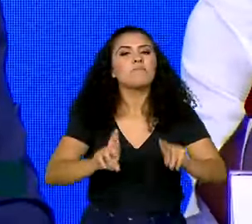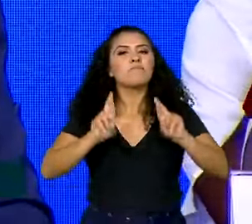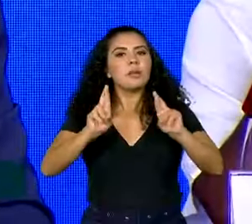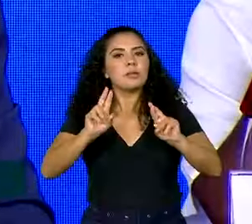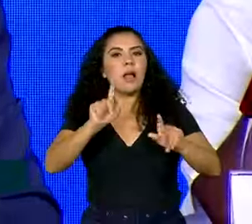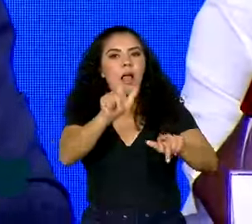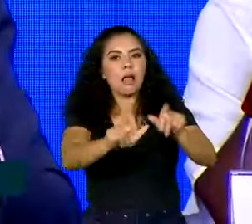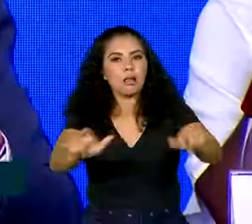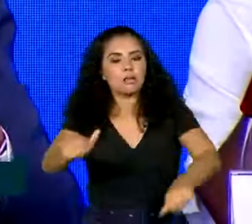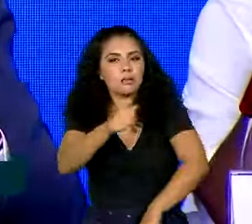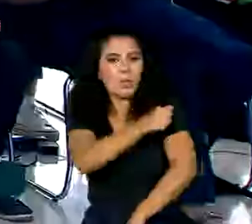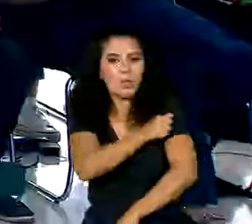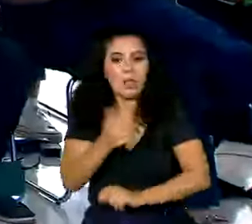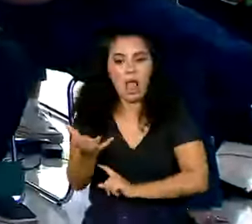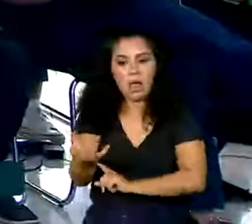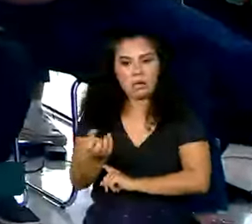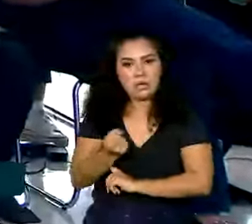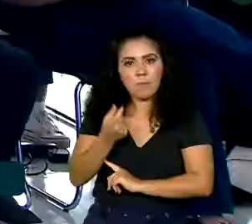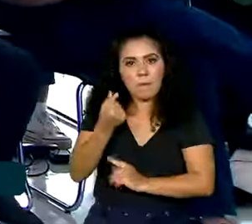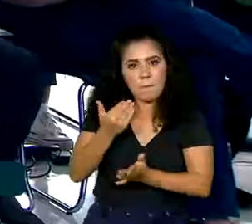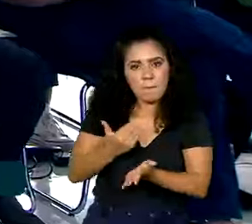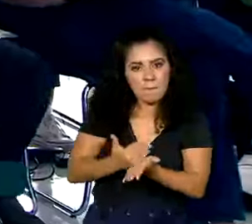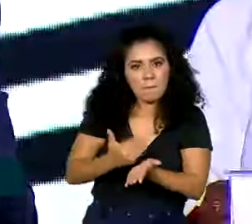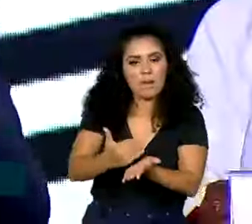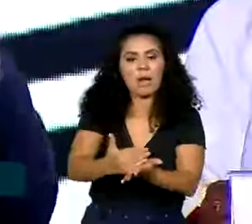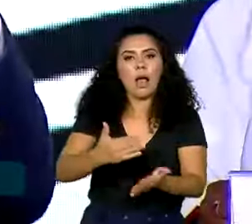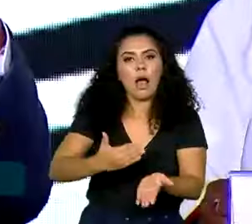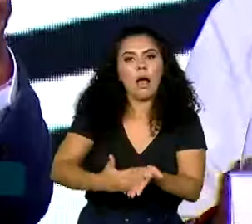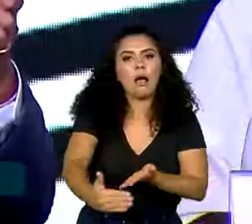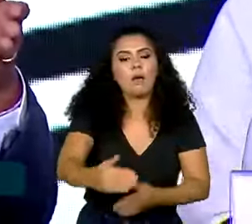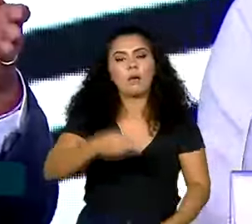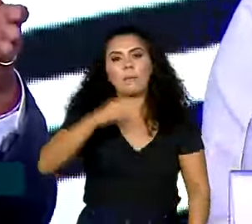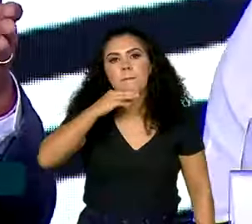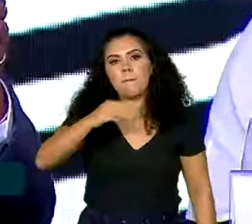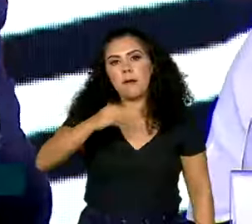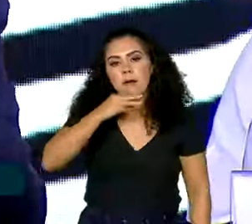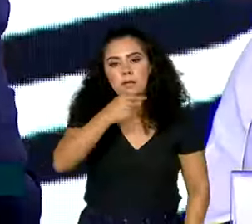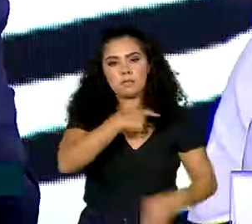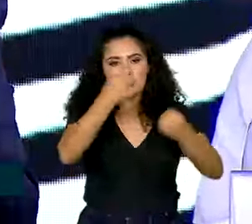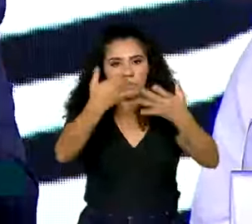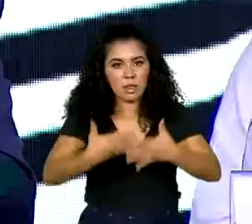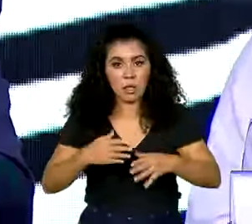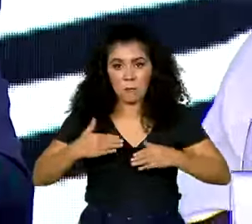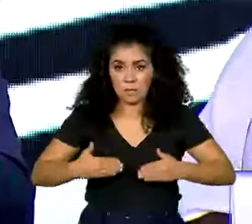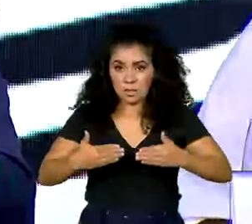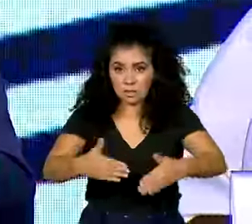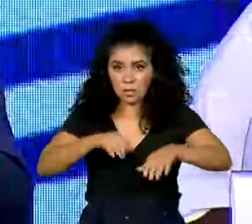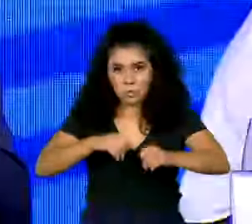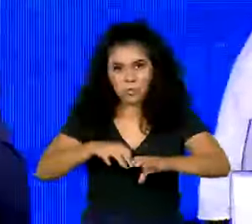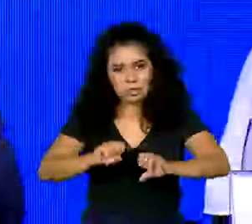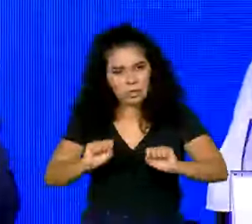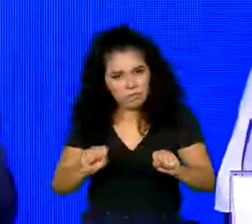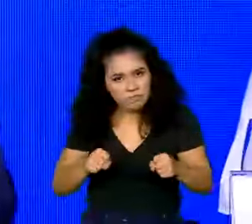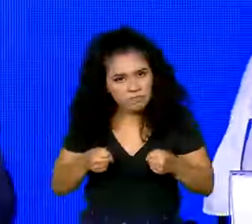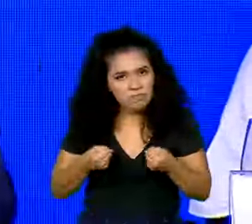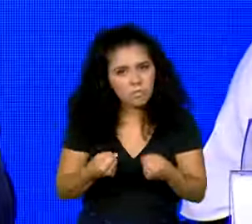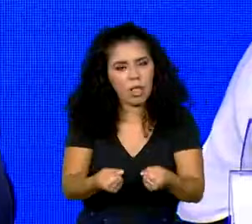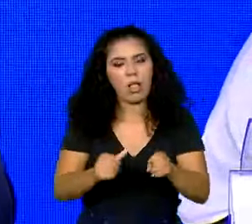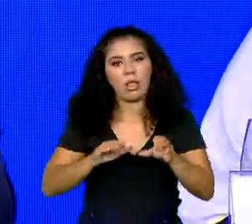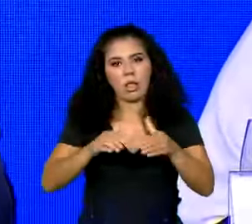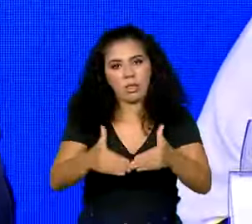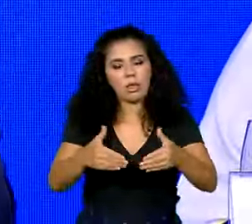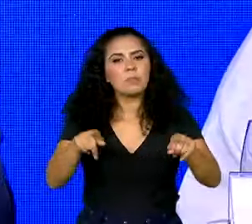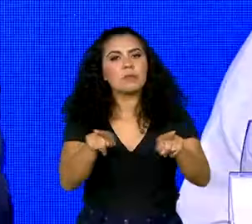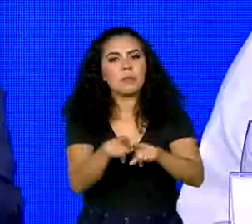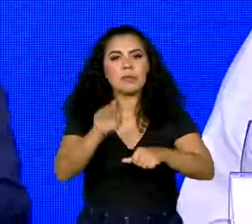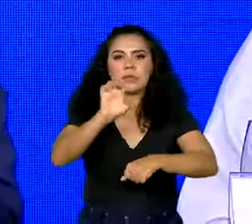recebam a primeira parcela já no mês de março. Há um esforço da equipe do MEC, há um esforço dos Estados